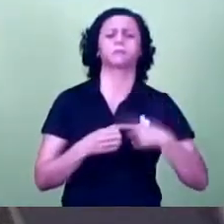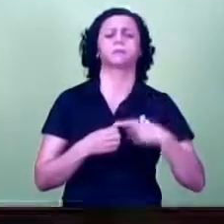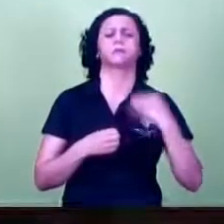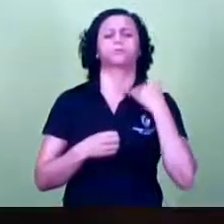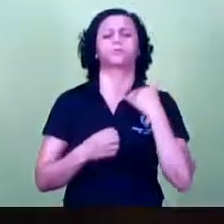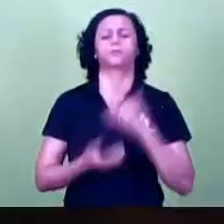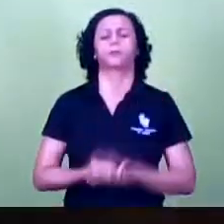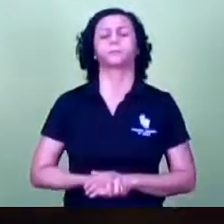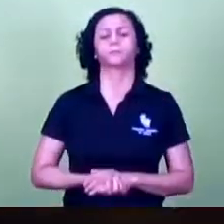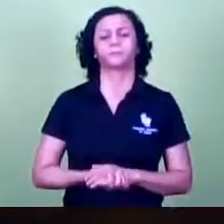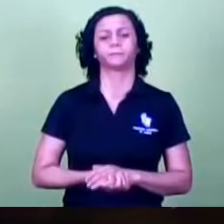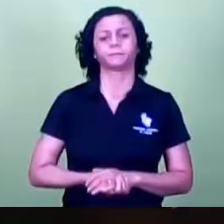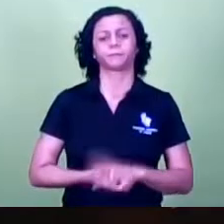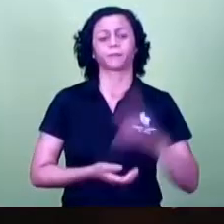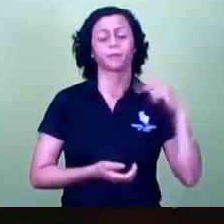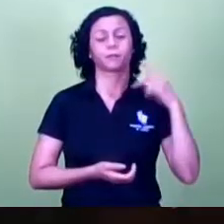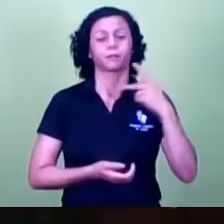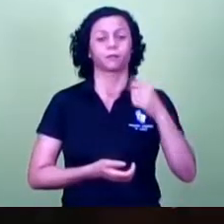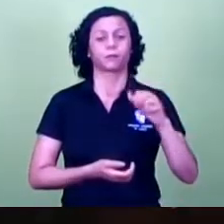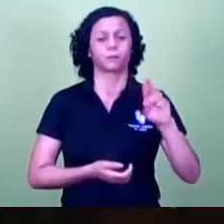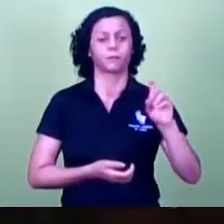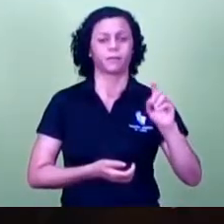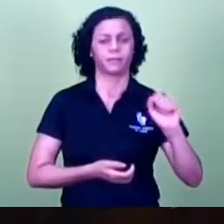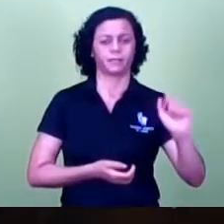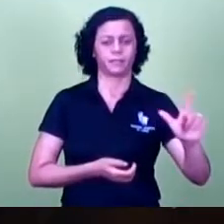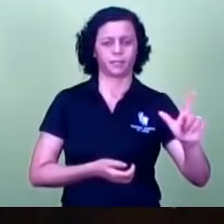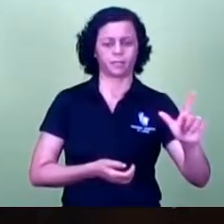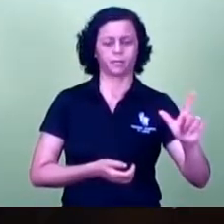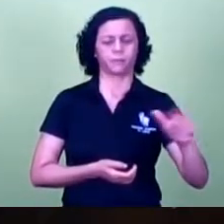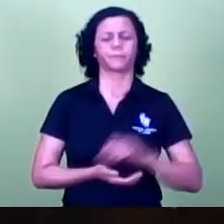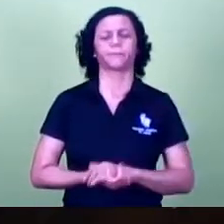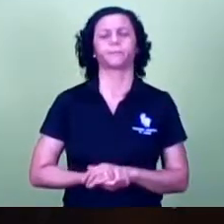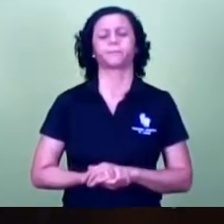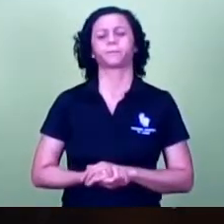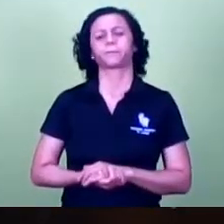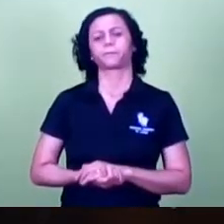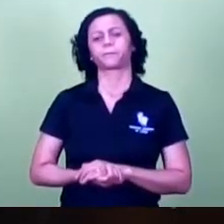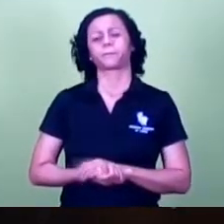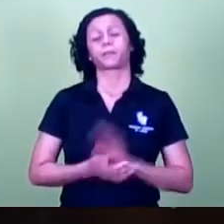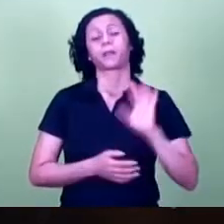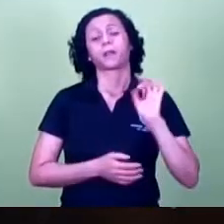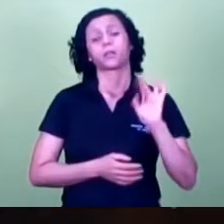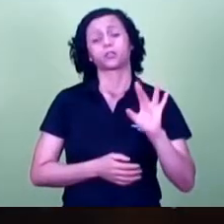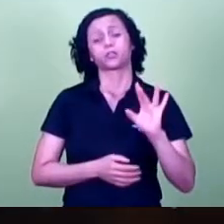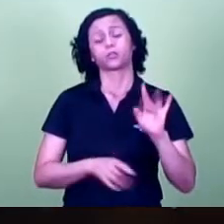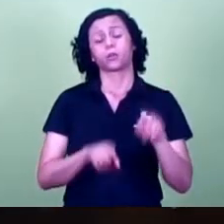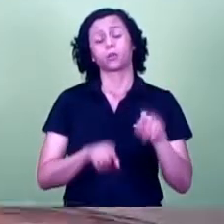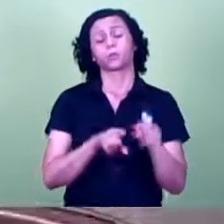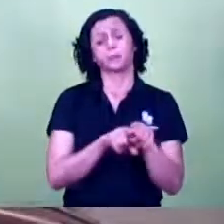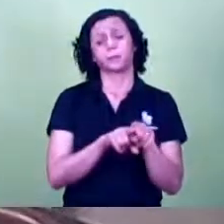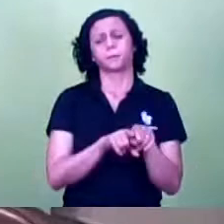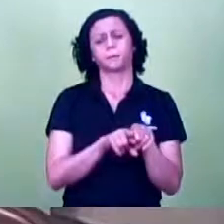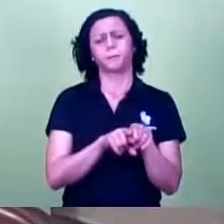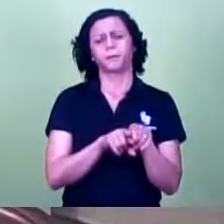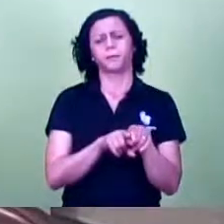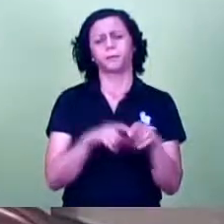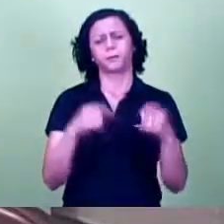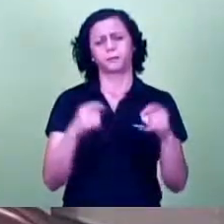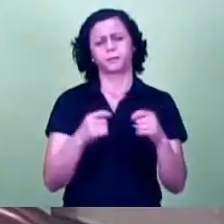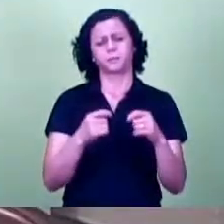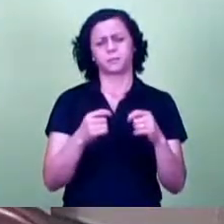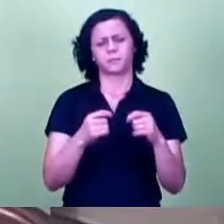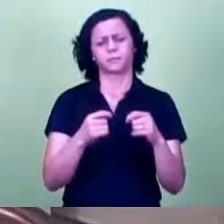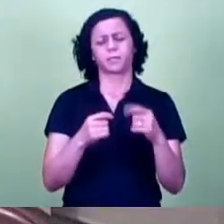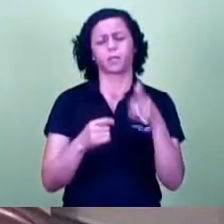pela ordem vereador Pardal muito obrigado presidente é só para também eu não eu precisei me ausentar ontem senhor